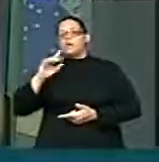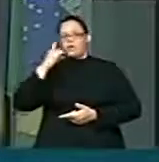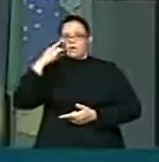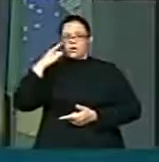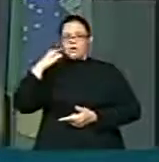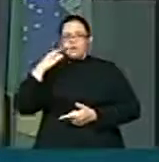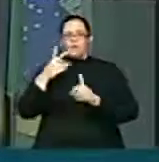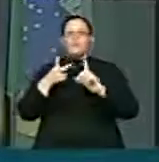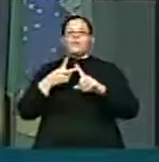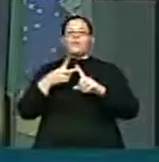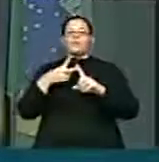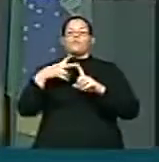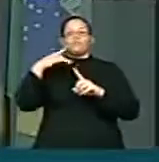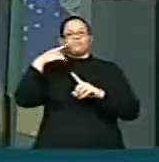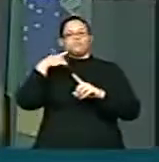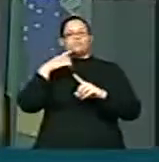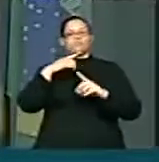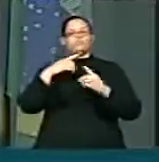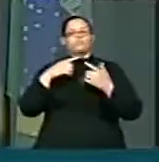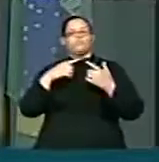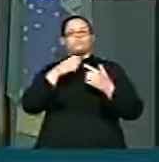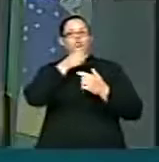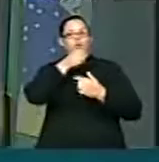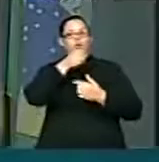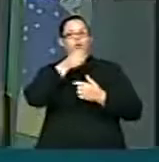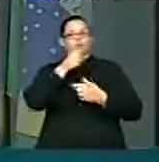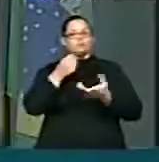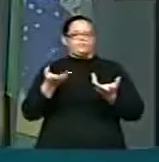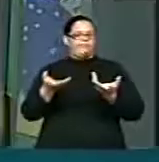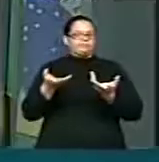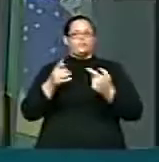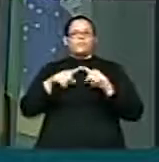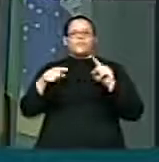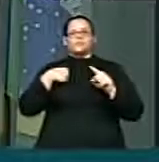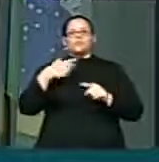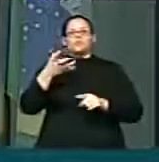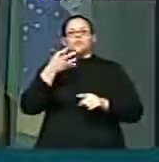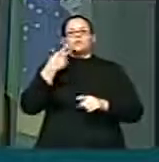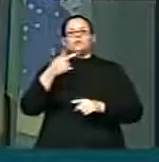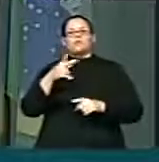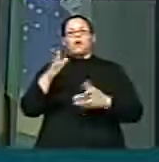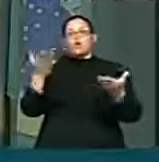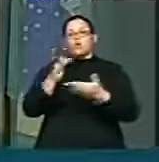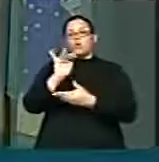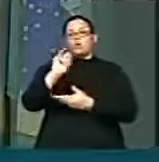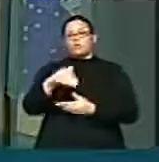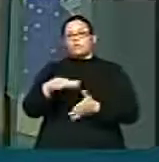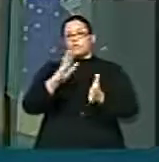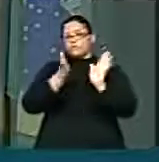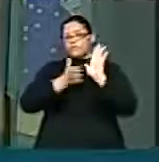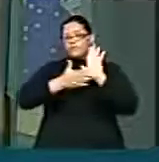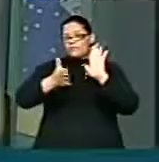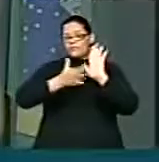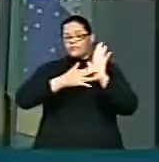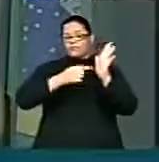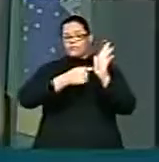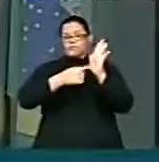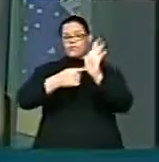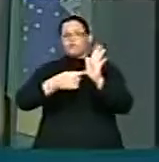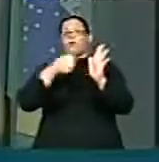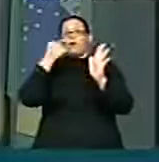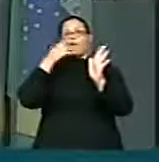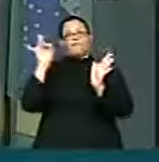mais uma vez aqui, dizer que neste relatório final, que está apresentando a verdade real dos fatos,